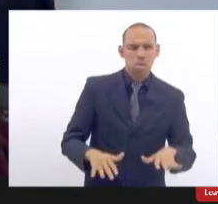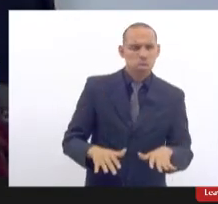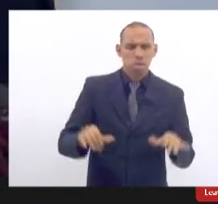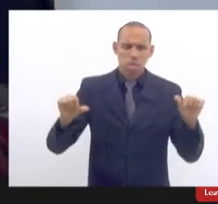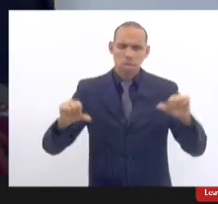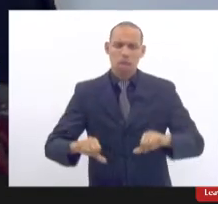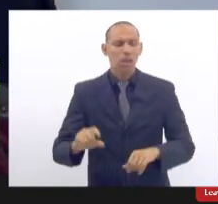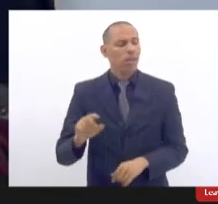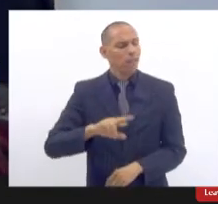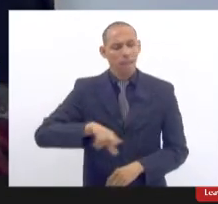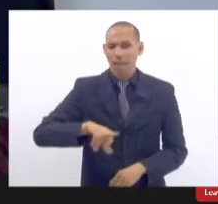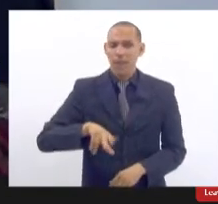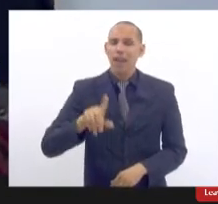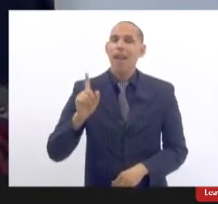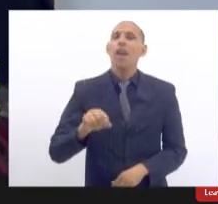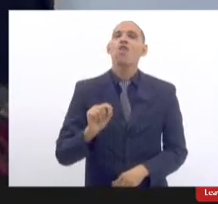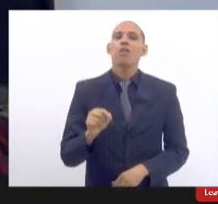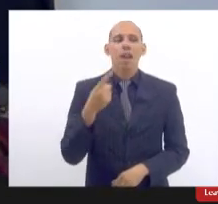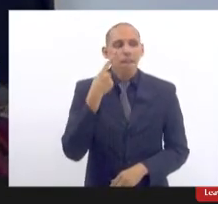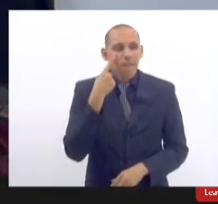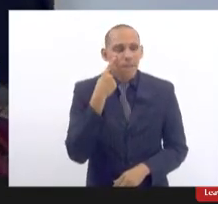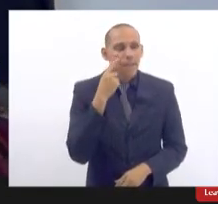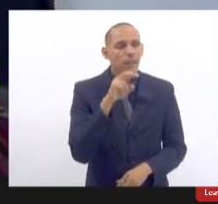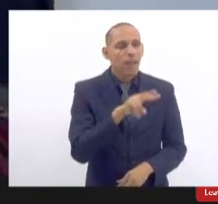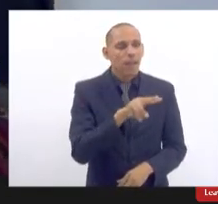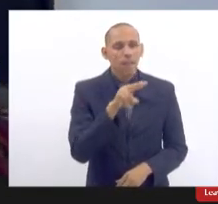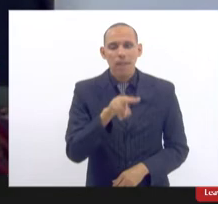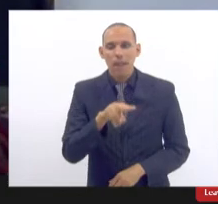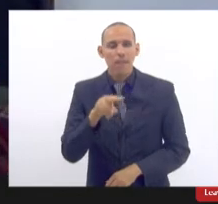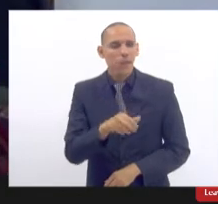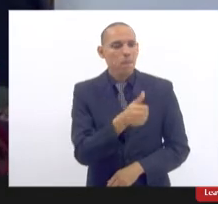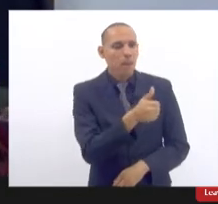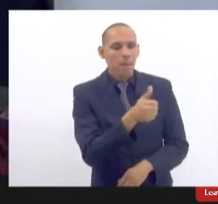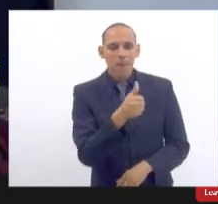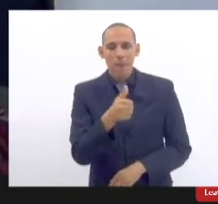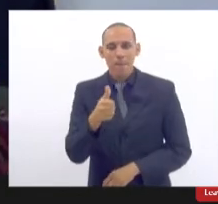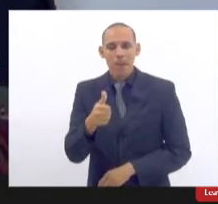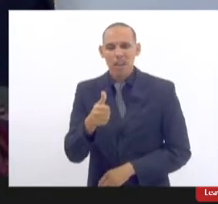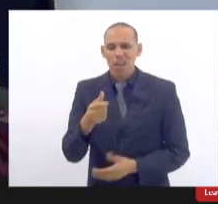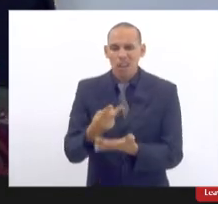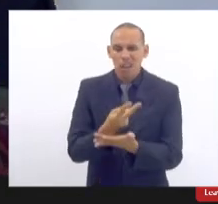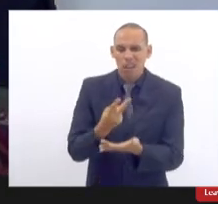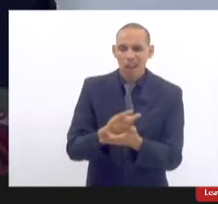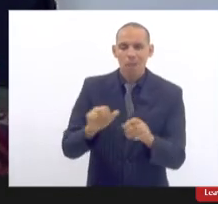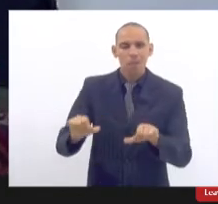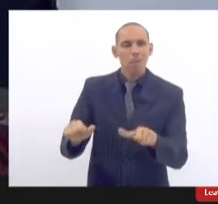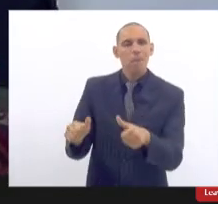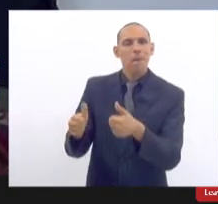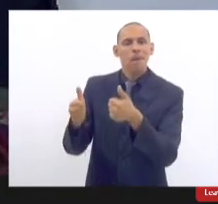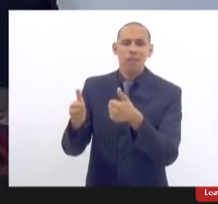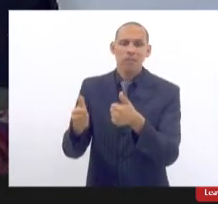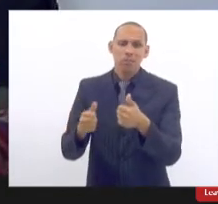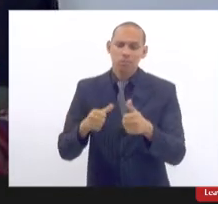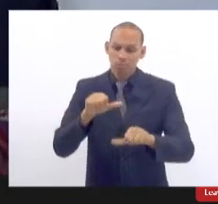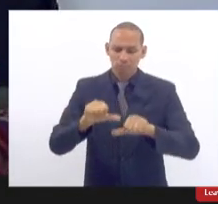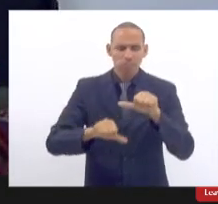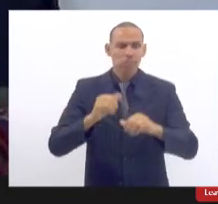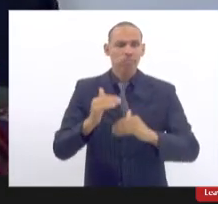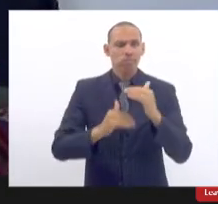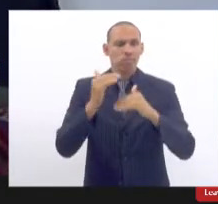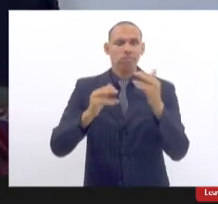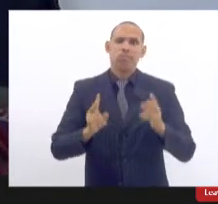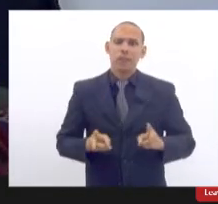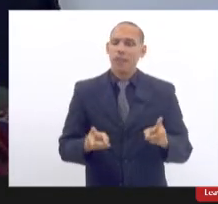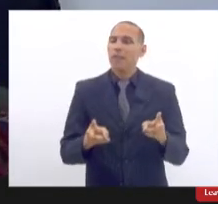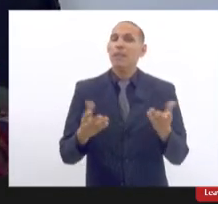exatamente você ir vendo o que está dando certo o está dando errado e aperfeiçoando de forma contínua portanto